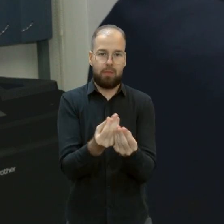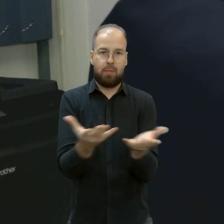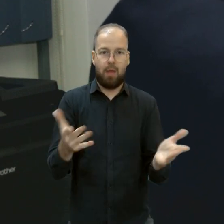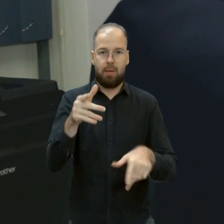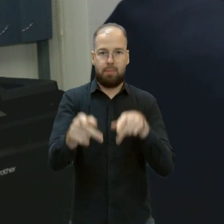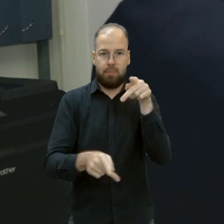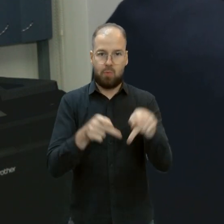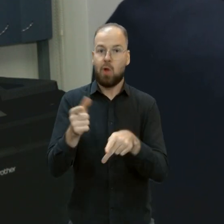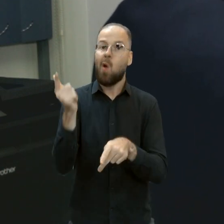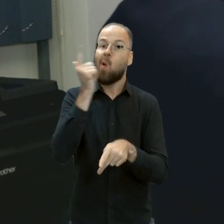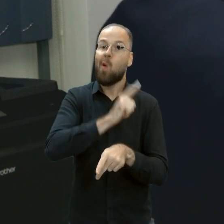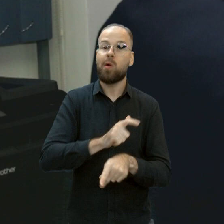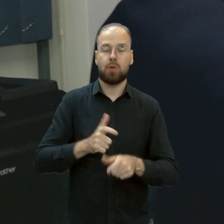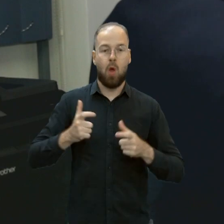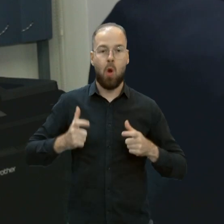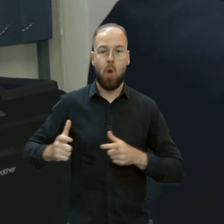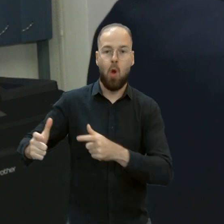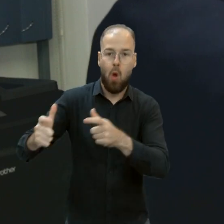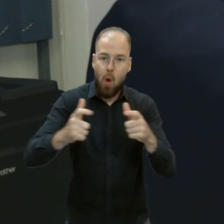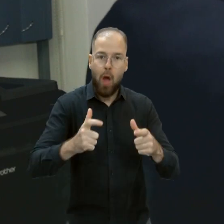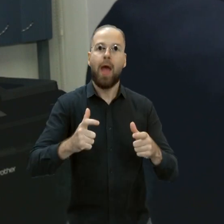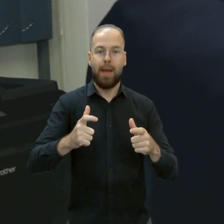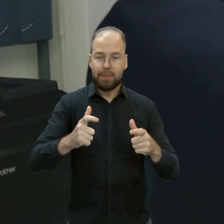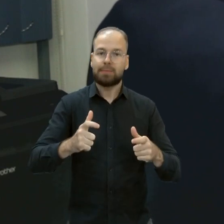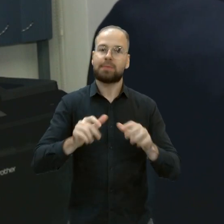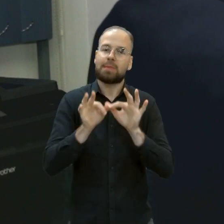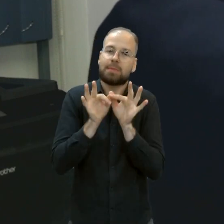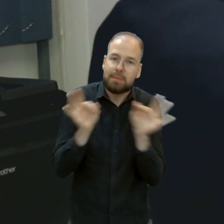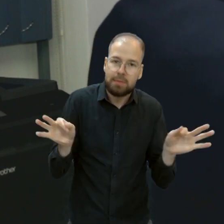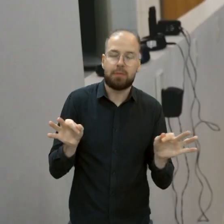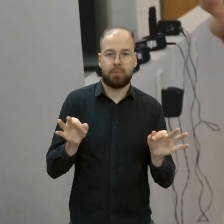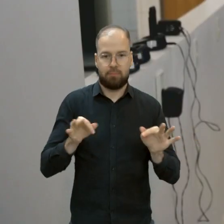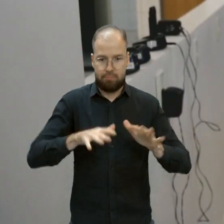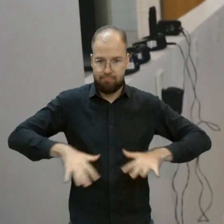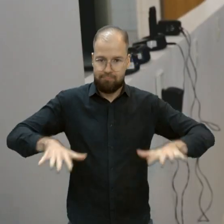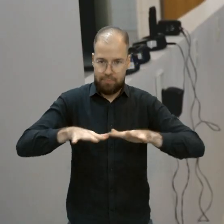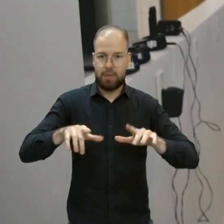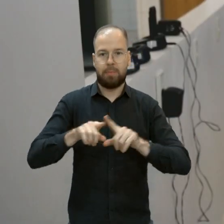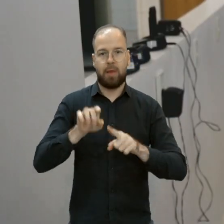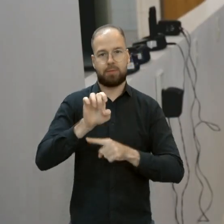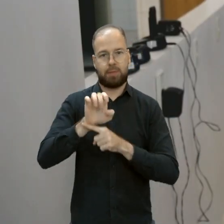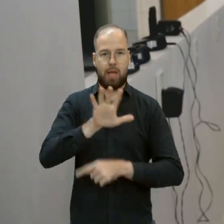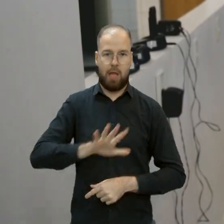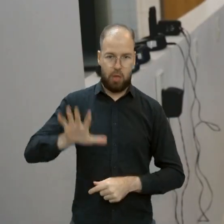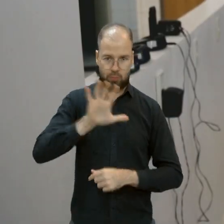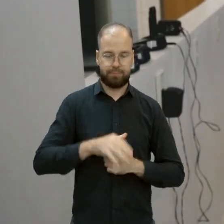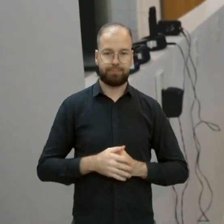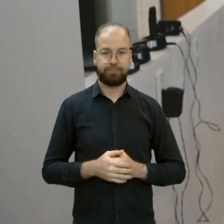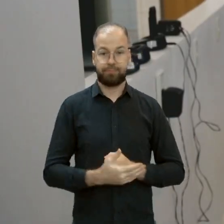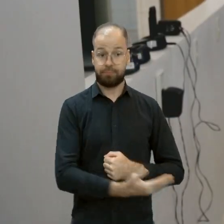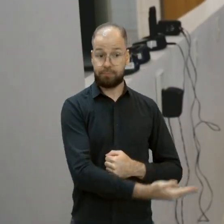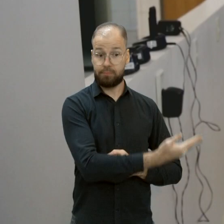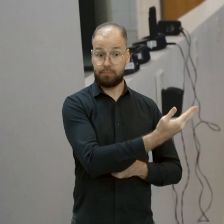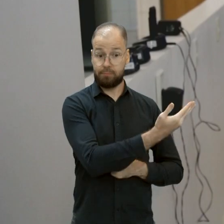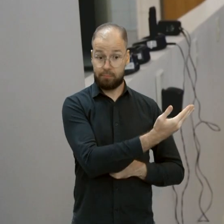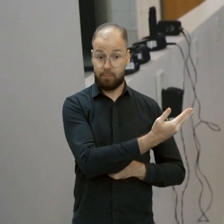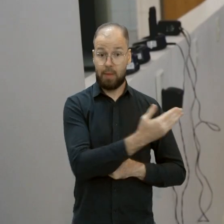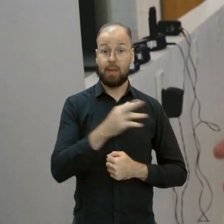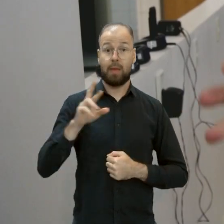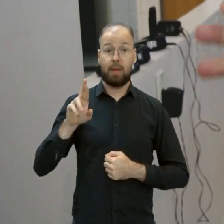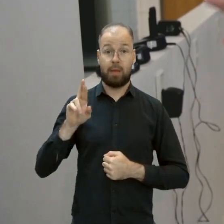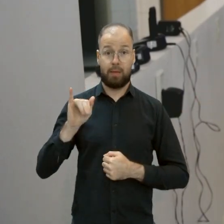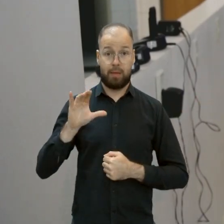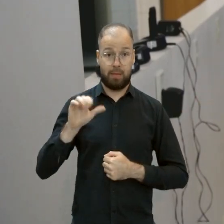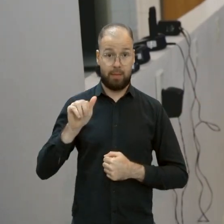que eles possam ocupar, tanto nos municípios quanto no próprio estado. Ricardo Barbosa, responsável pela Secretaria de